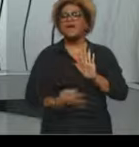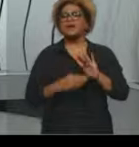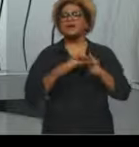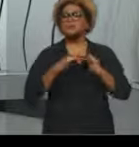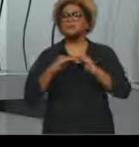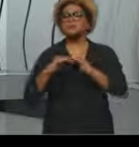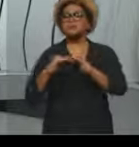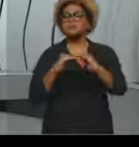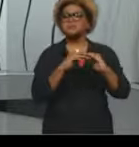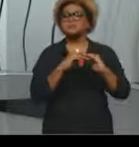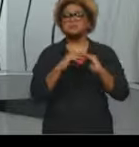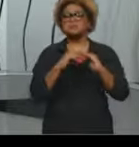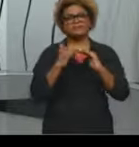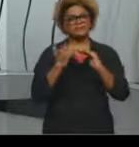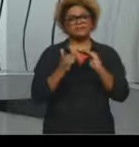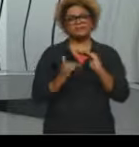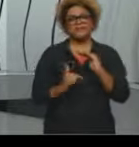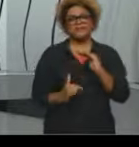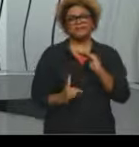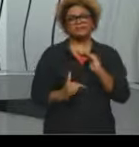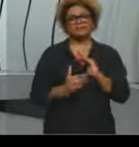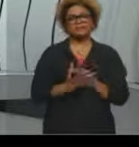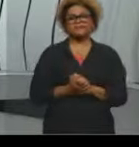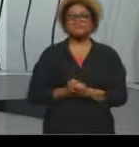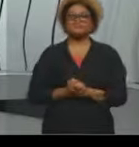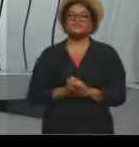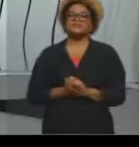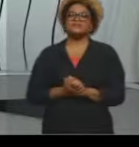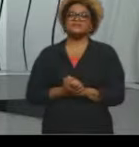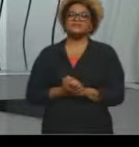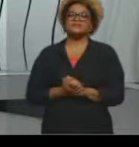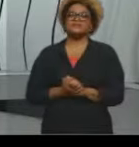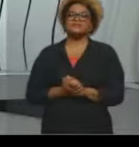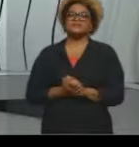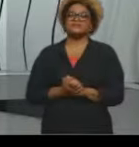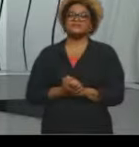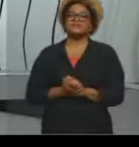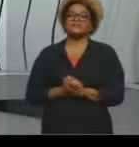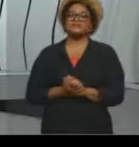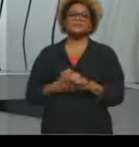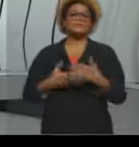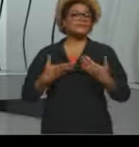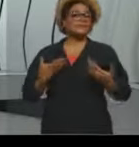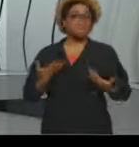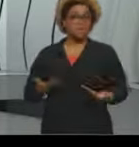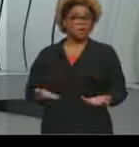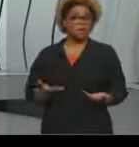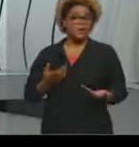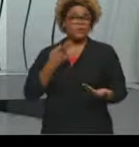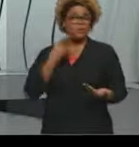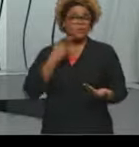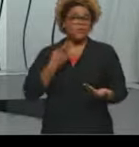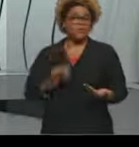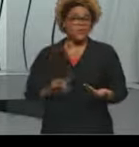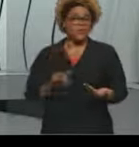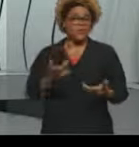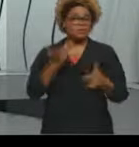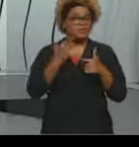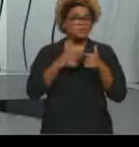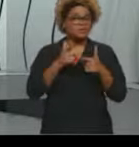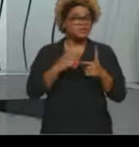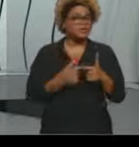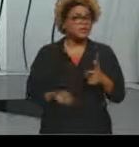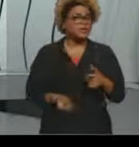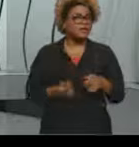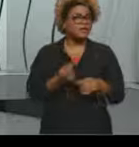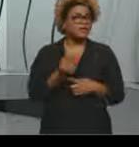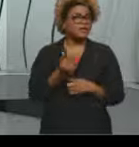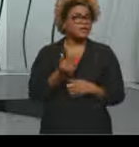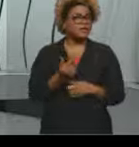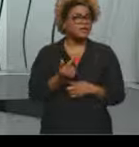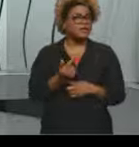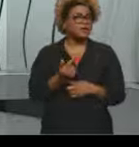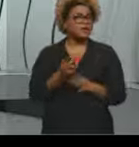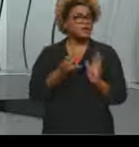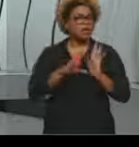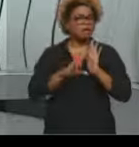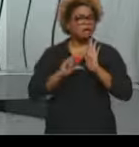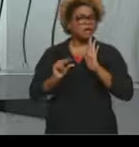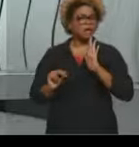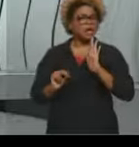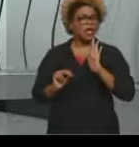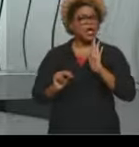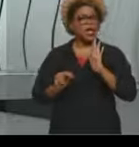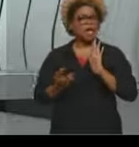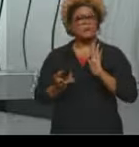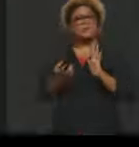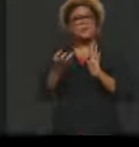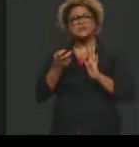Bem-Estar Social. Bom, para tratarmos dessa crise desse modelo, né, a gente vê que há uma dificuldade muito